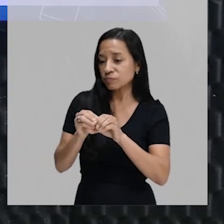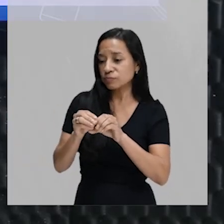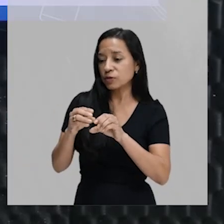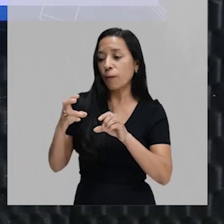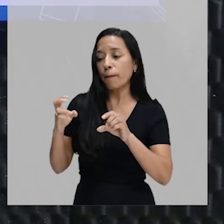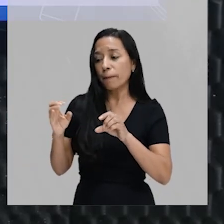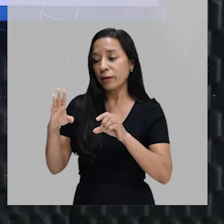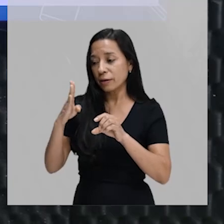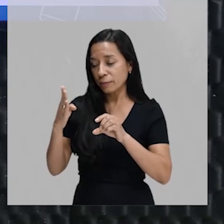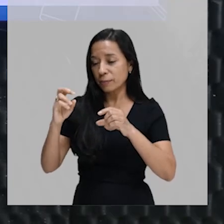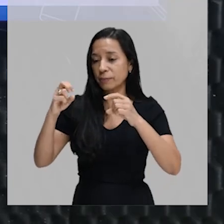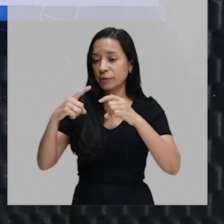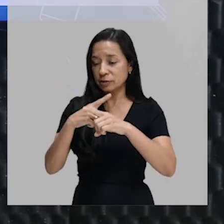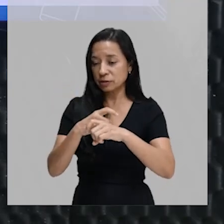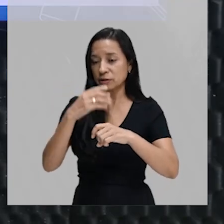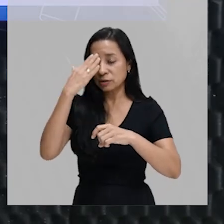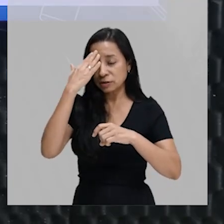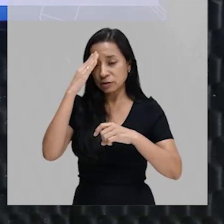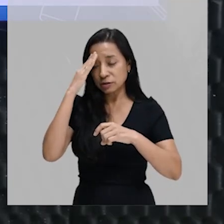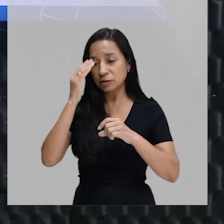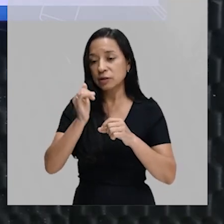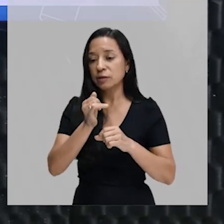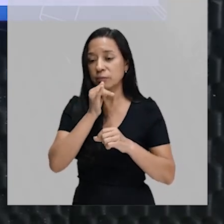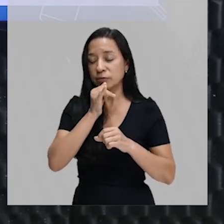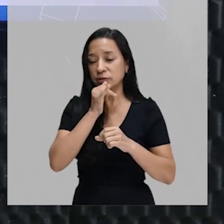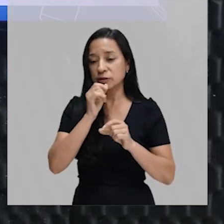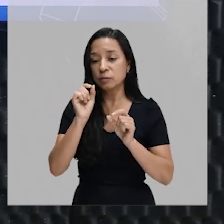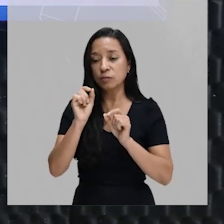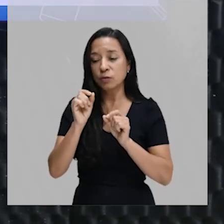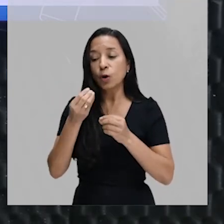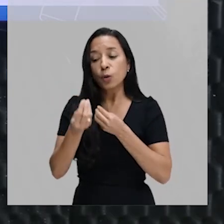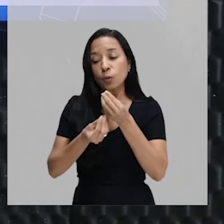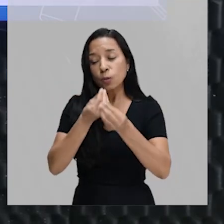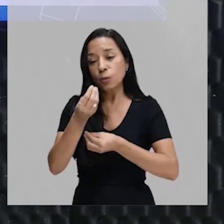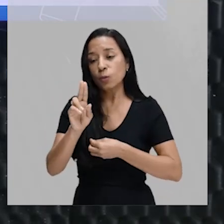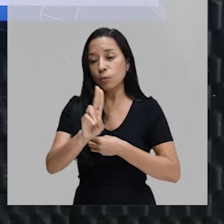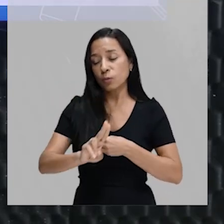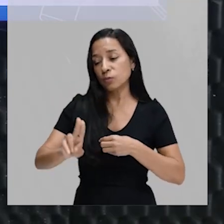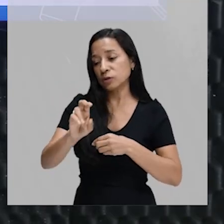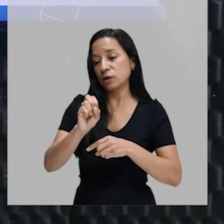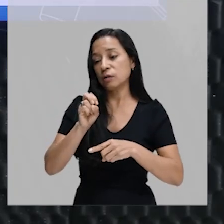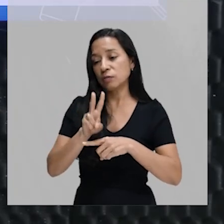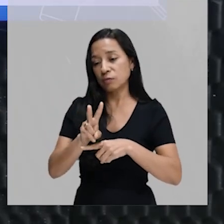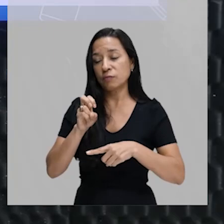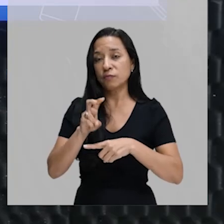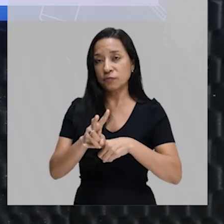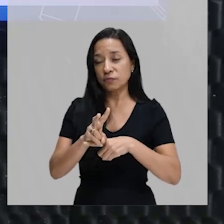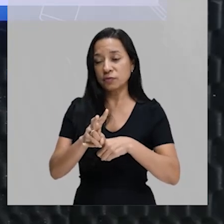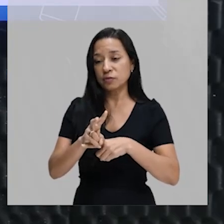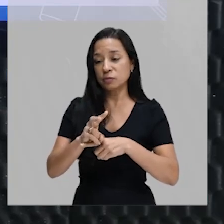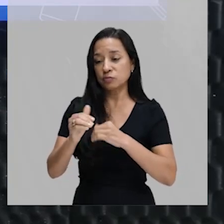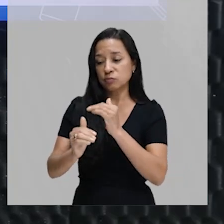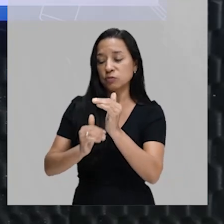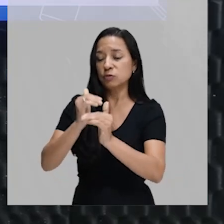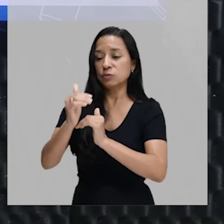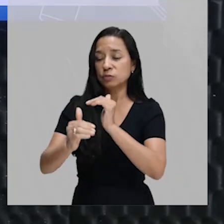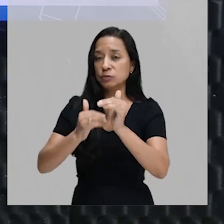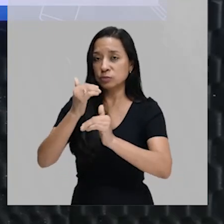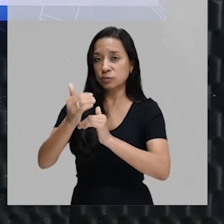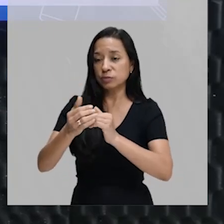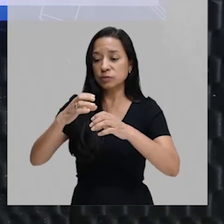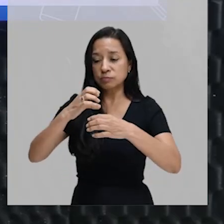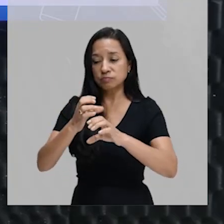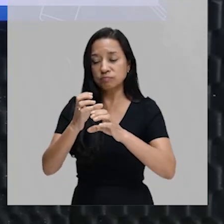E para a gente entender, por exemplo, como que a gente pode utilizar um vírus no processo de engenharia genética, a gente precisa